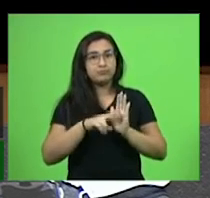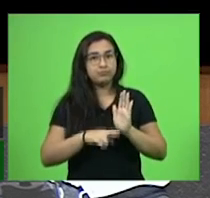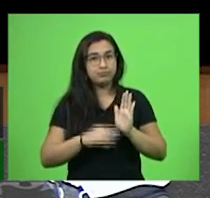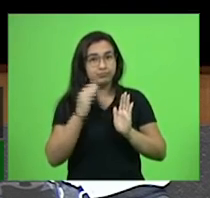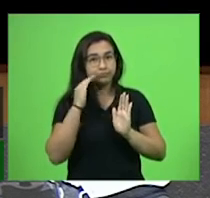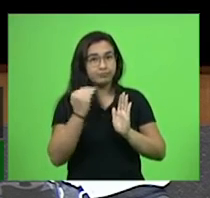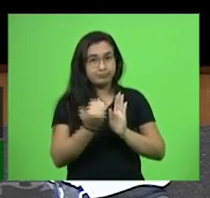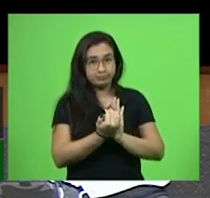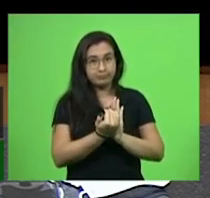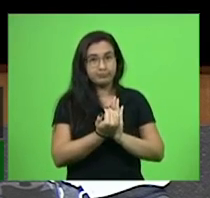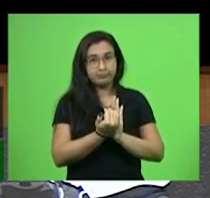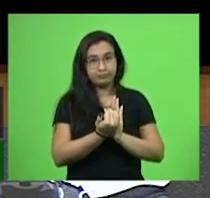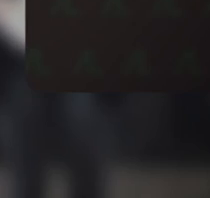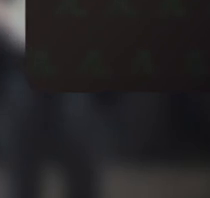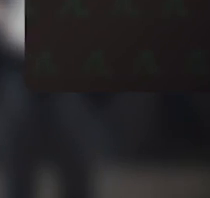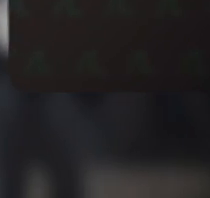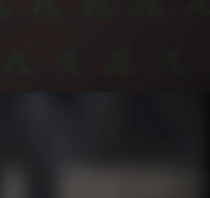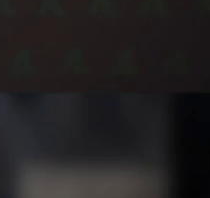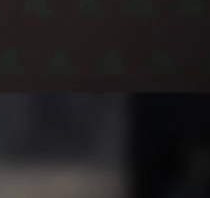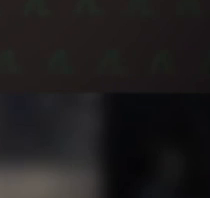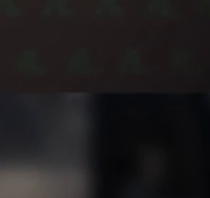de portaria.